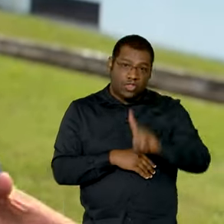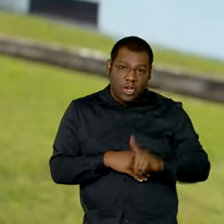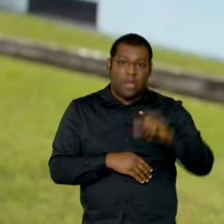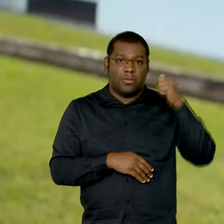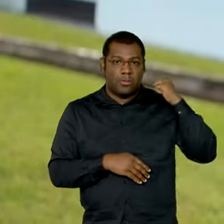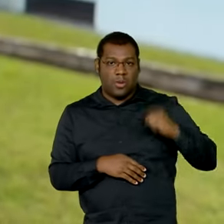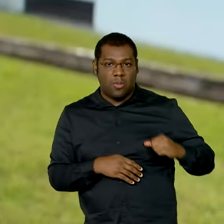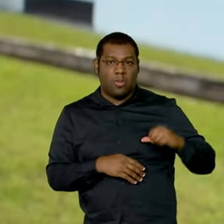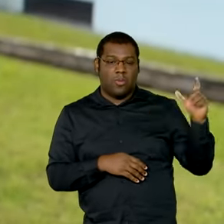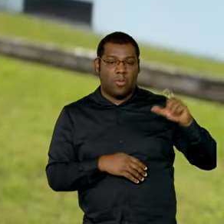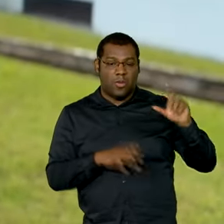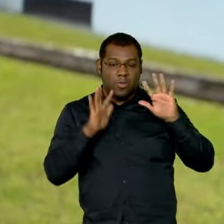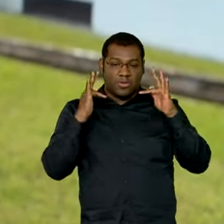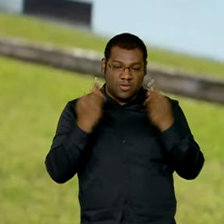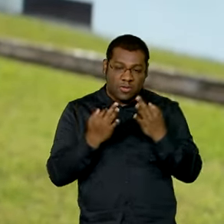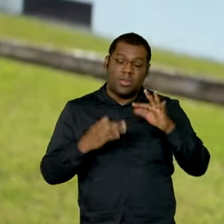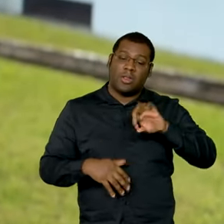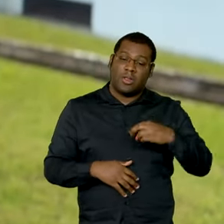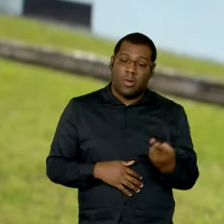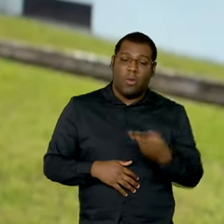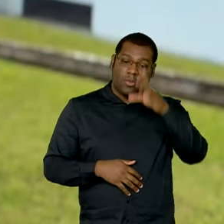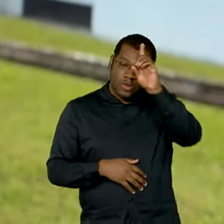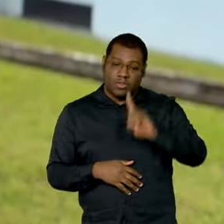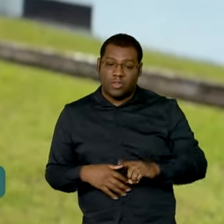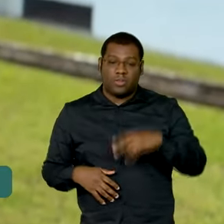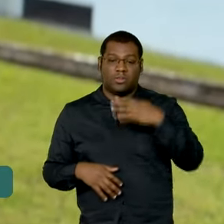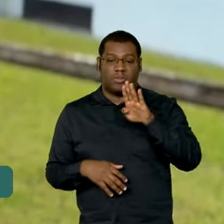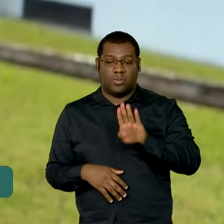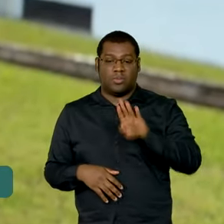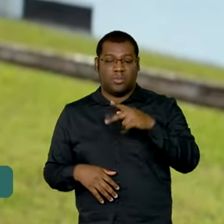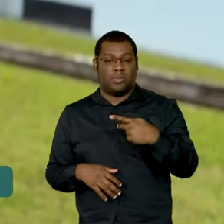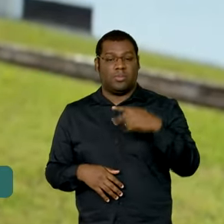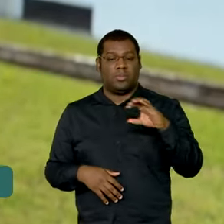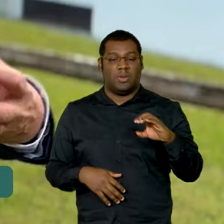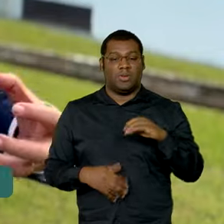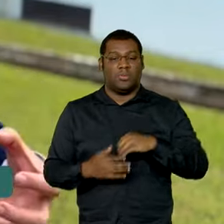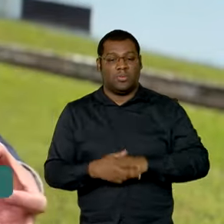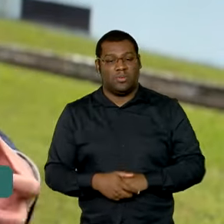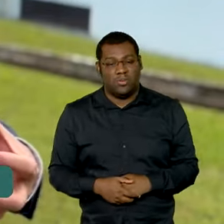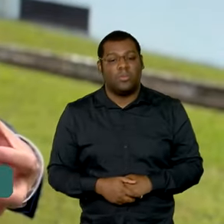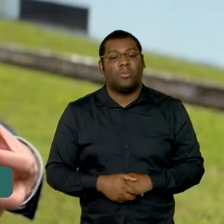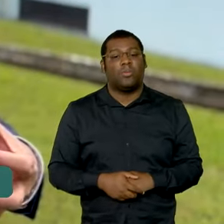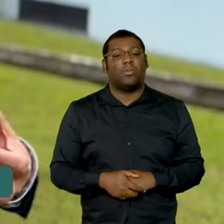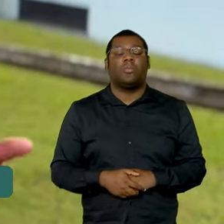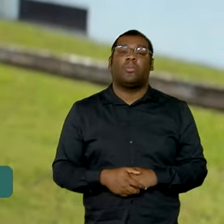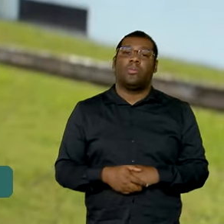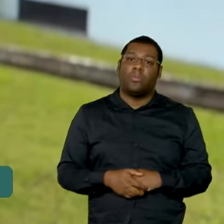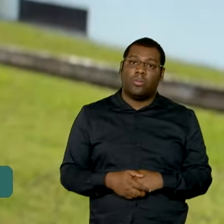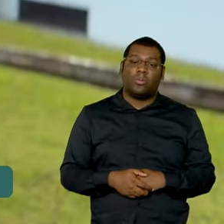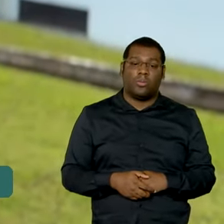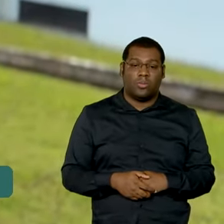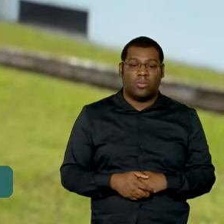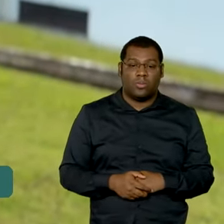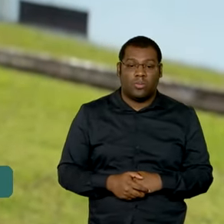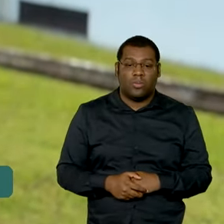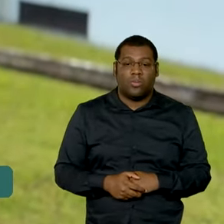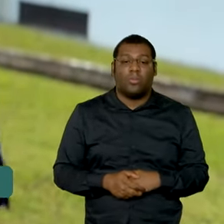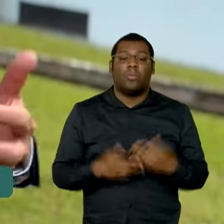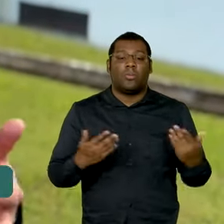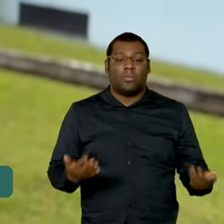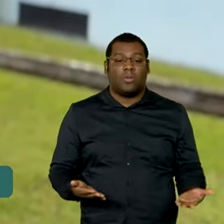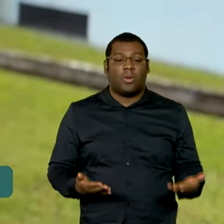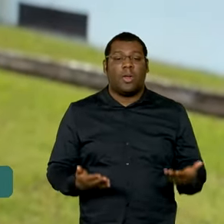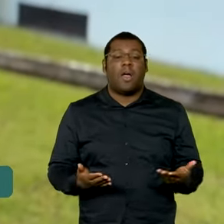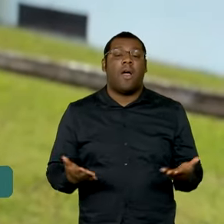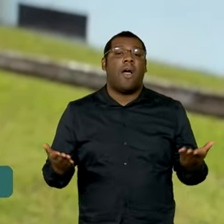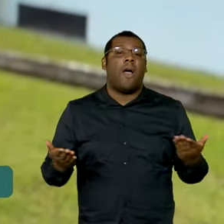Família, ao BBC e ainda não foram localizadas. Então fazemos um buscativo e nessa experiência,